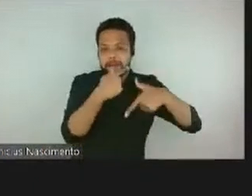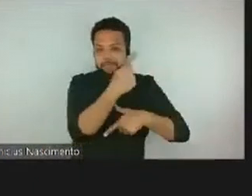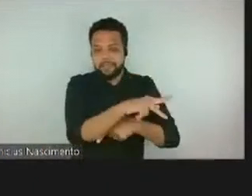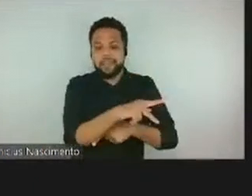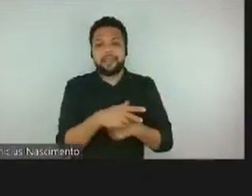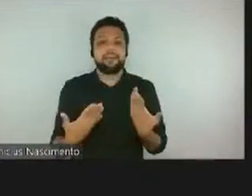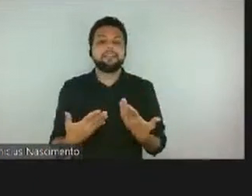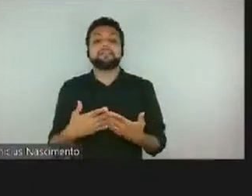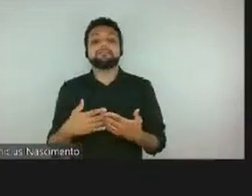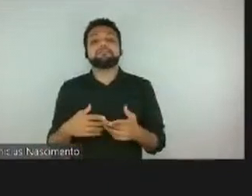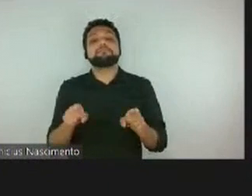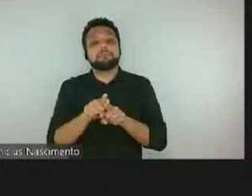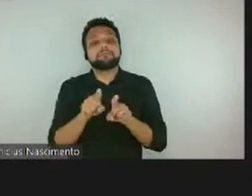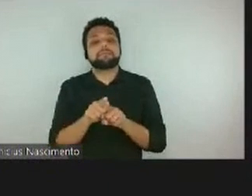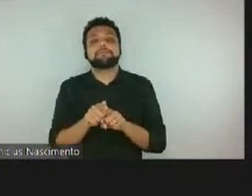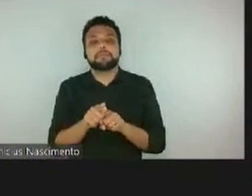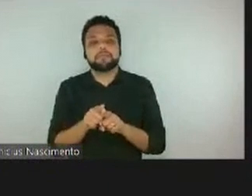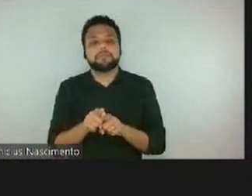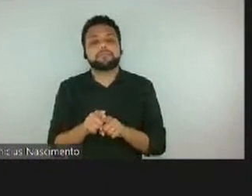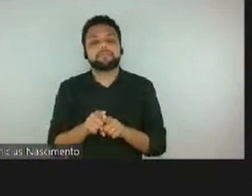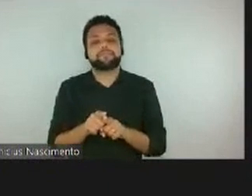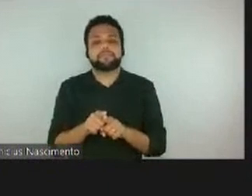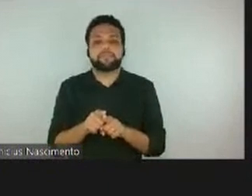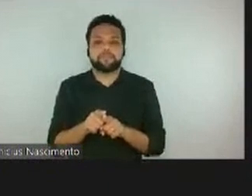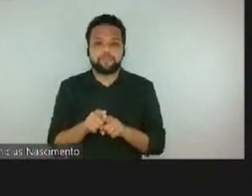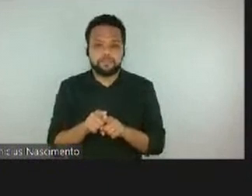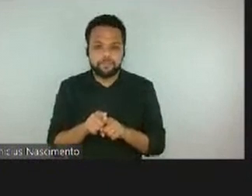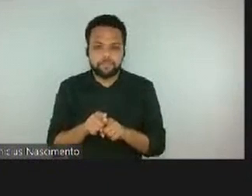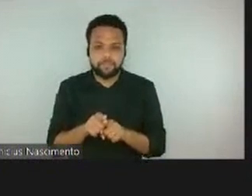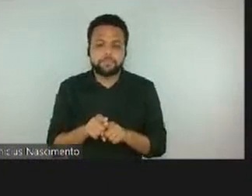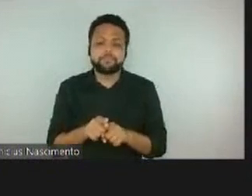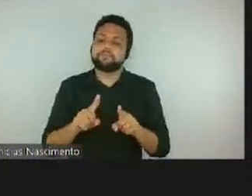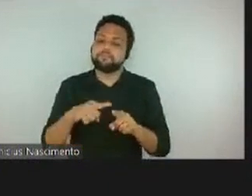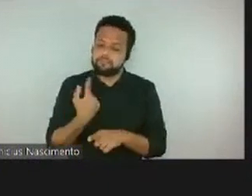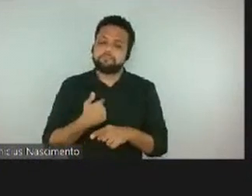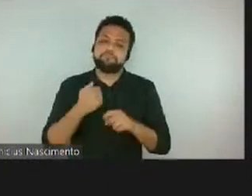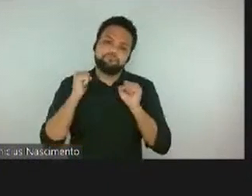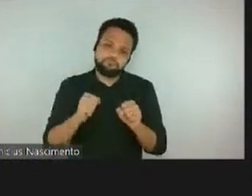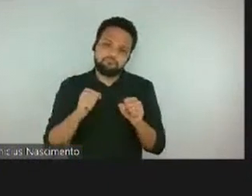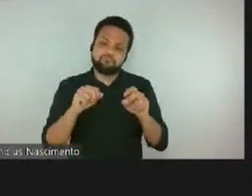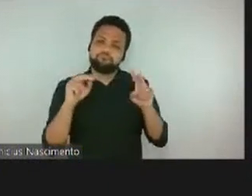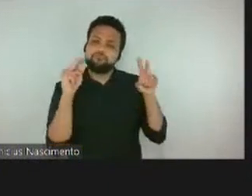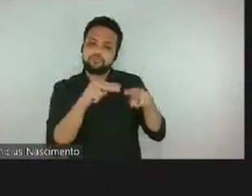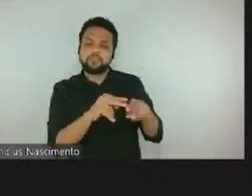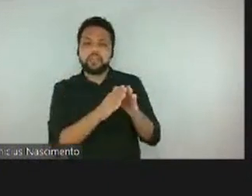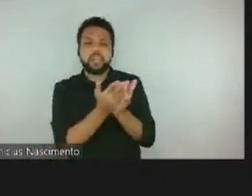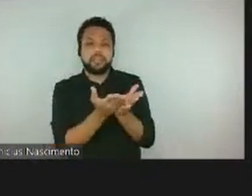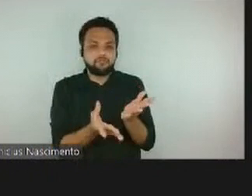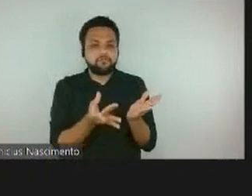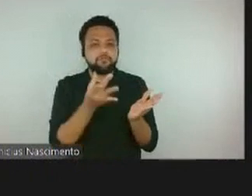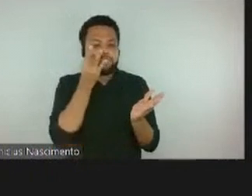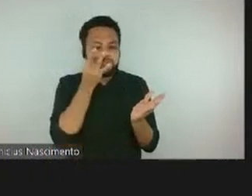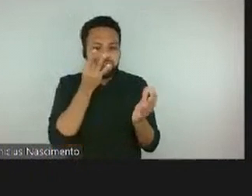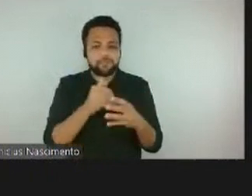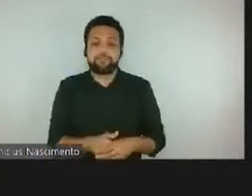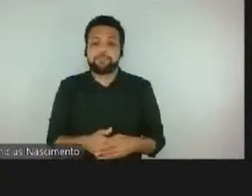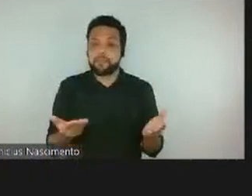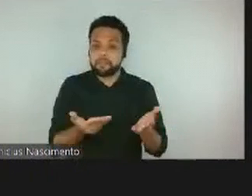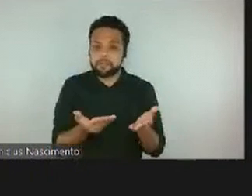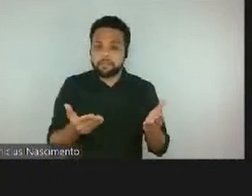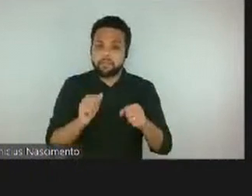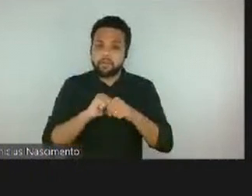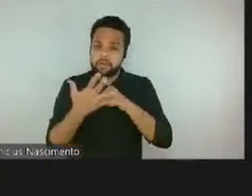culturais, outras, para que possamos ver os livros ao vivo. Agora, com a pandemia,